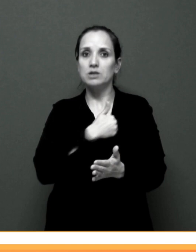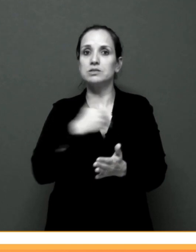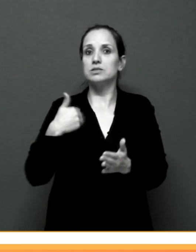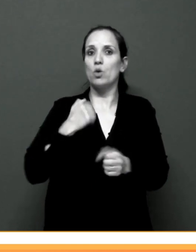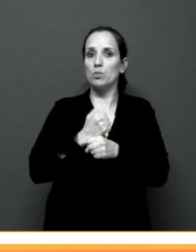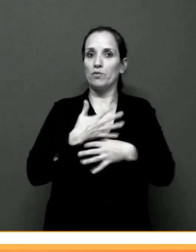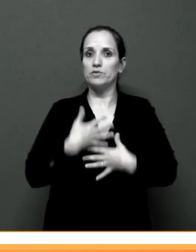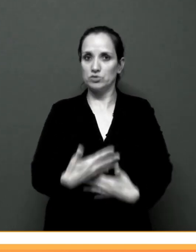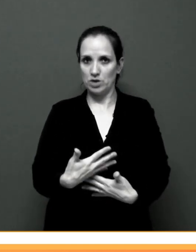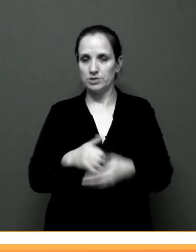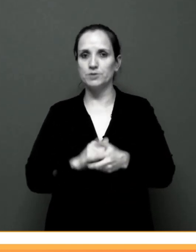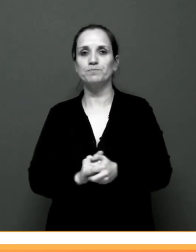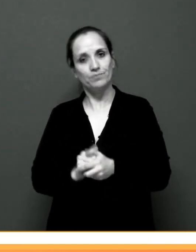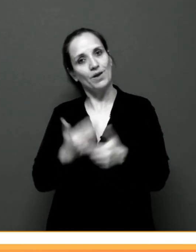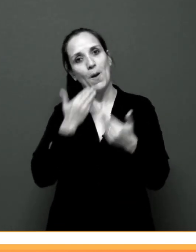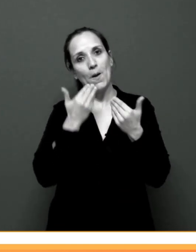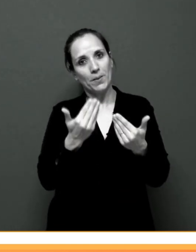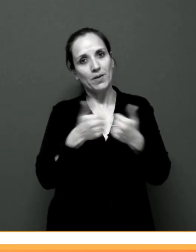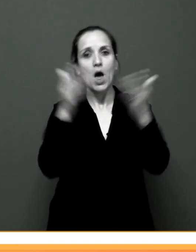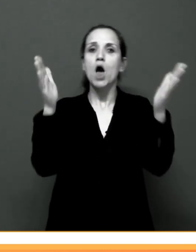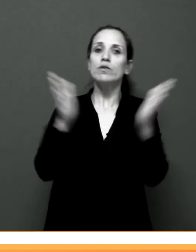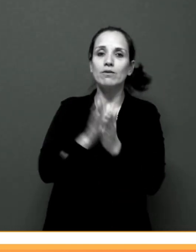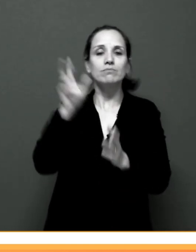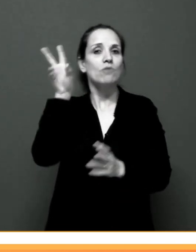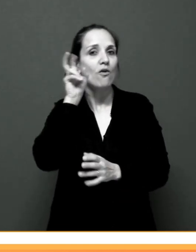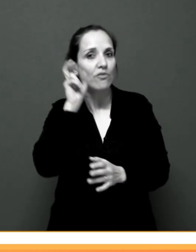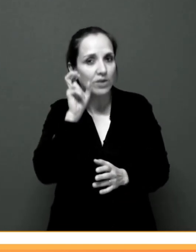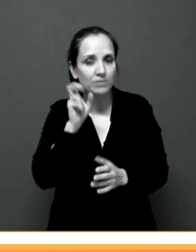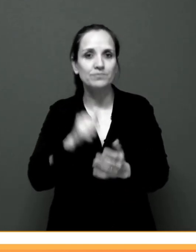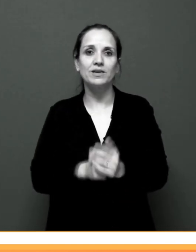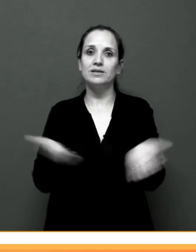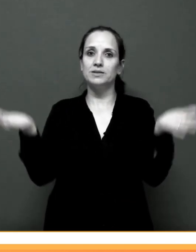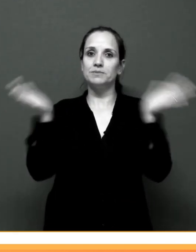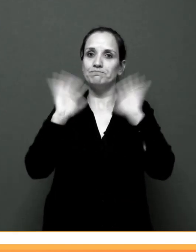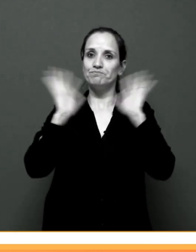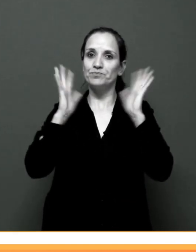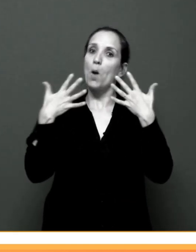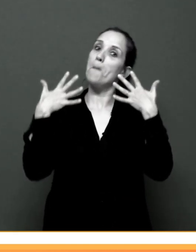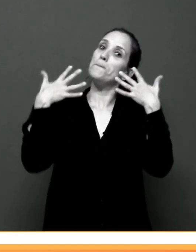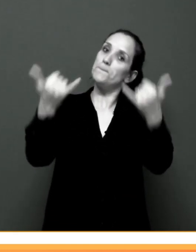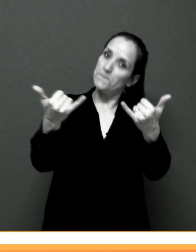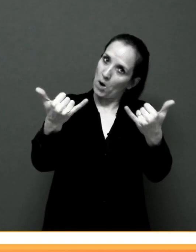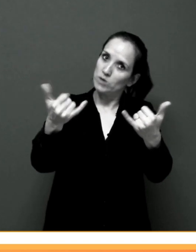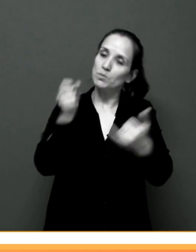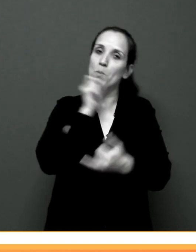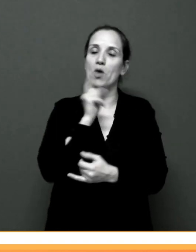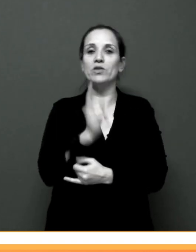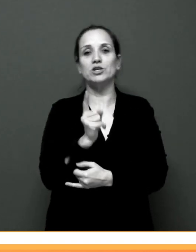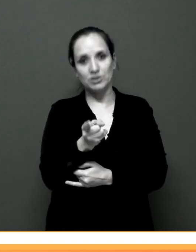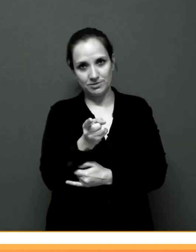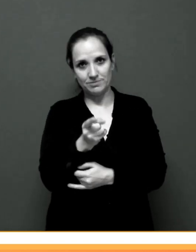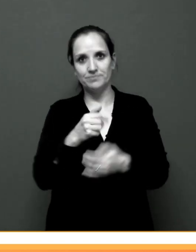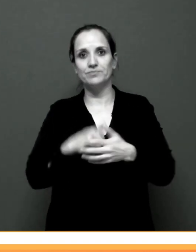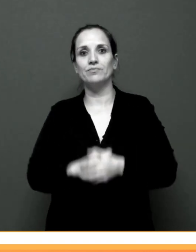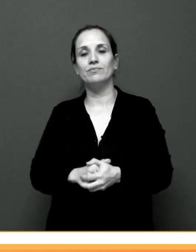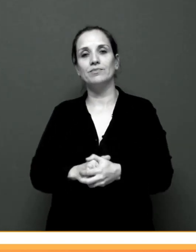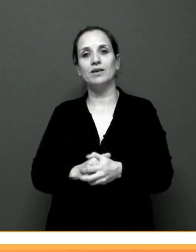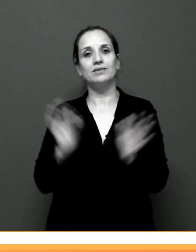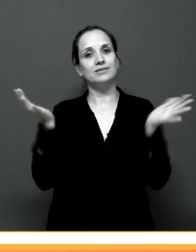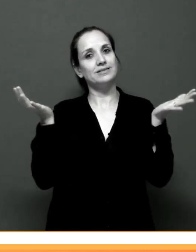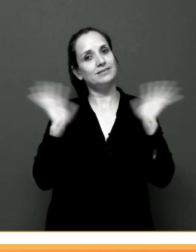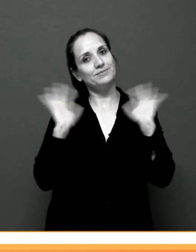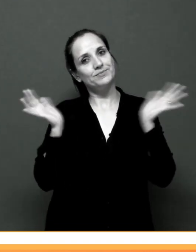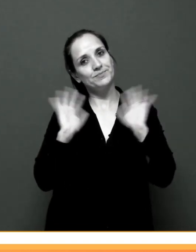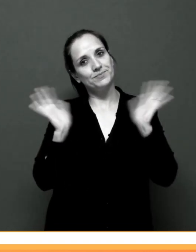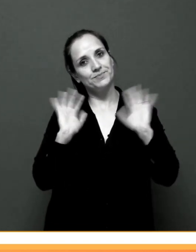na área da saúde. Obrigada também a todos os ouvintes desse lado. E até ao próximo episódio do Podisto, um podcast do LCD. Até já!